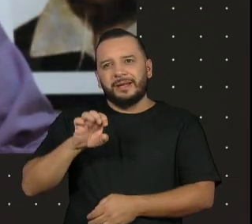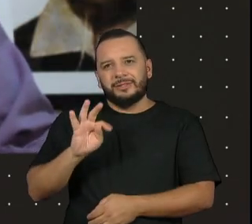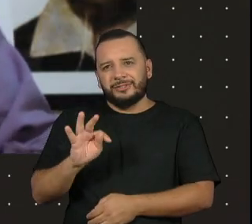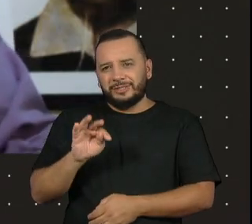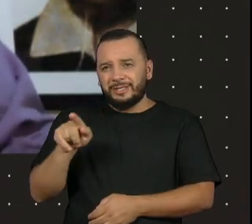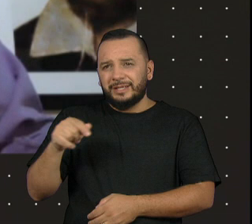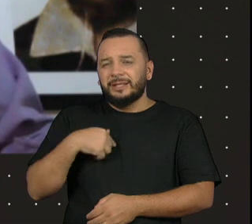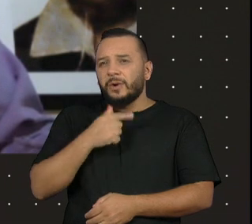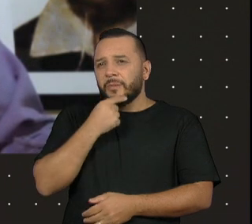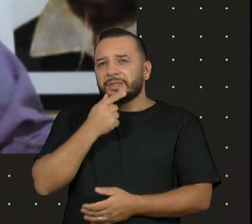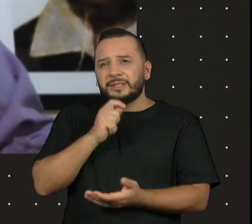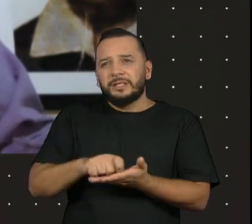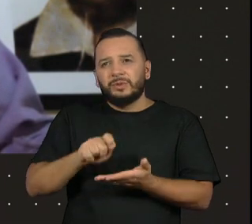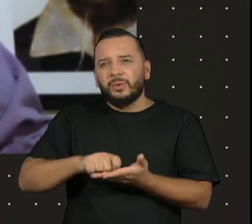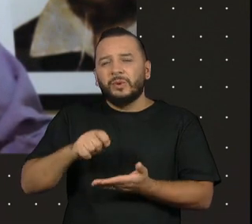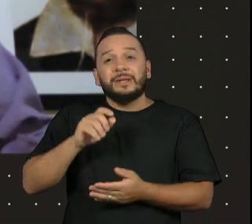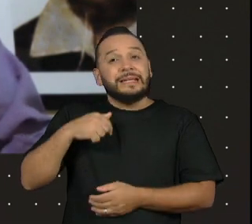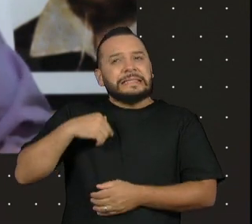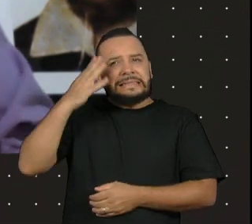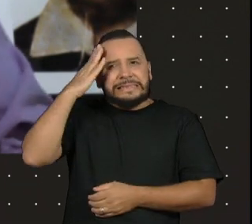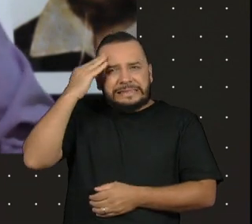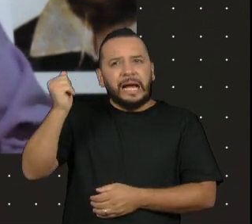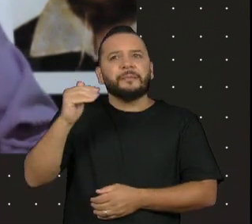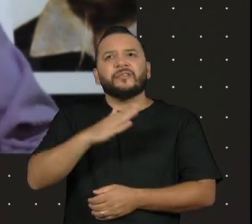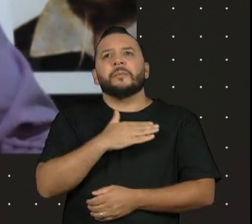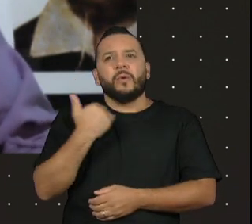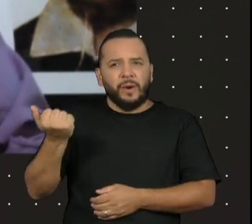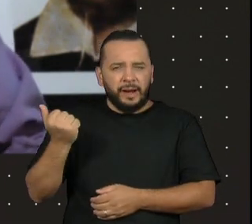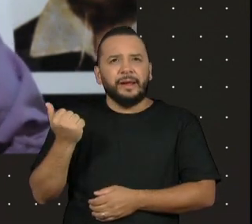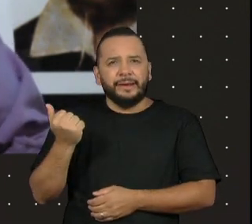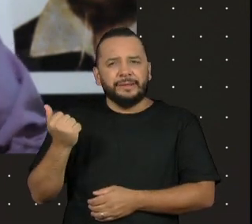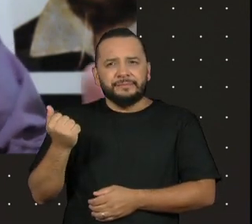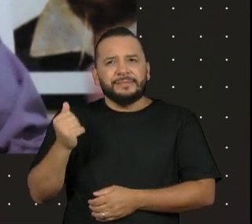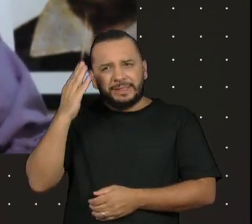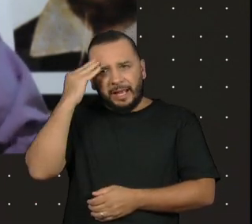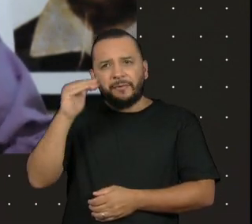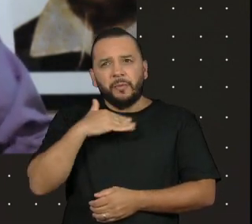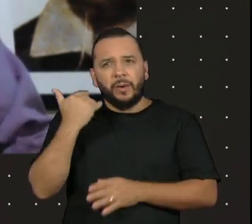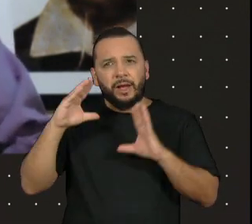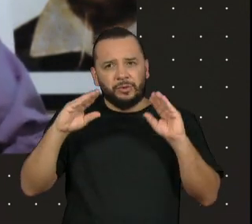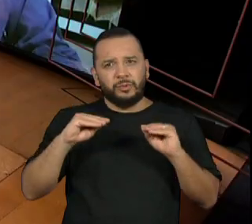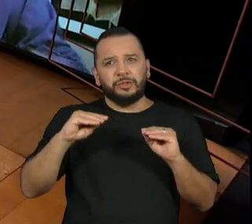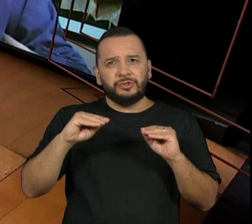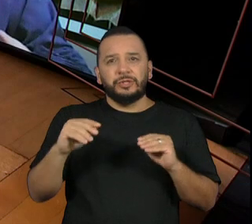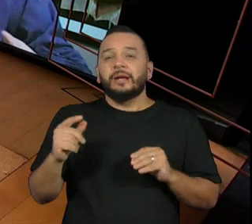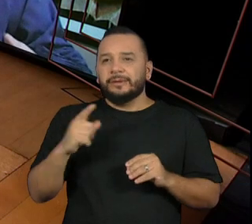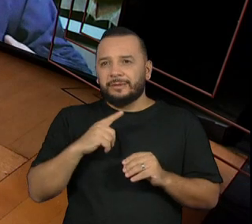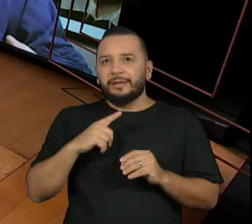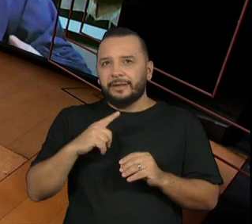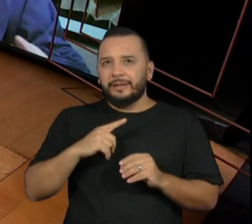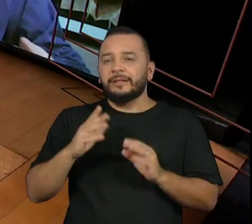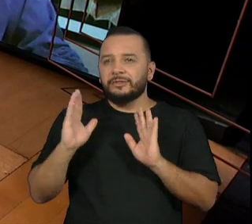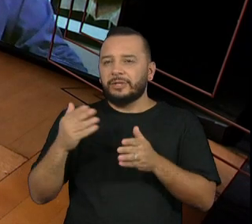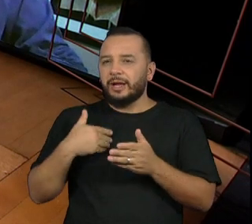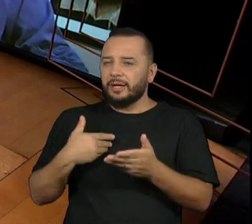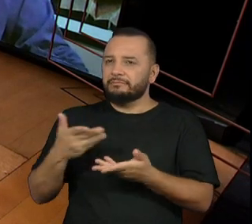sabe que vai morrer naquela noite e ele está esperando o seu carrasco. E aí acontece um diálogo entre ele e o carrasco.